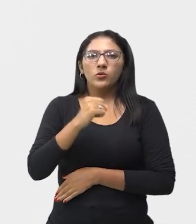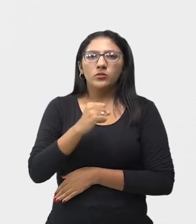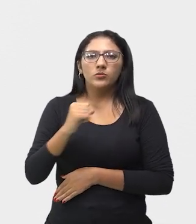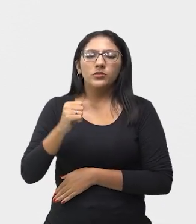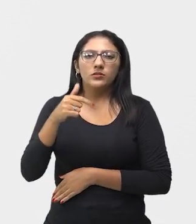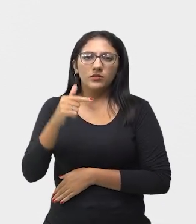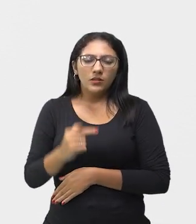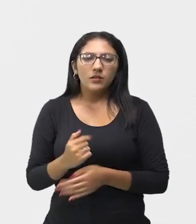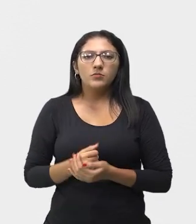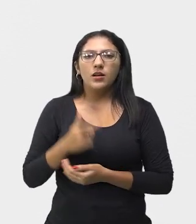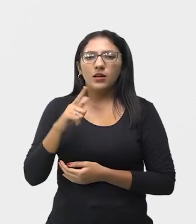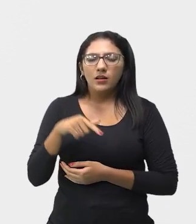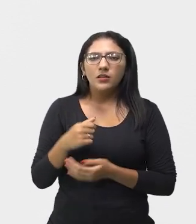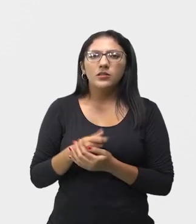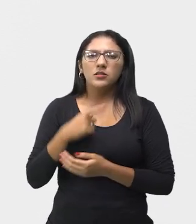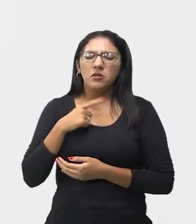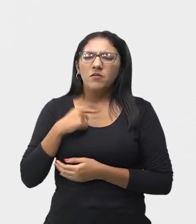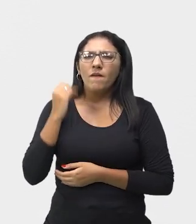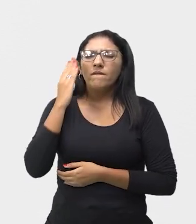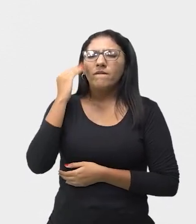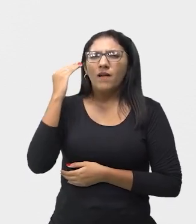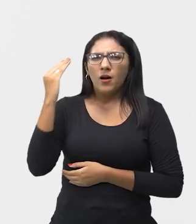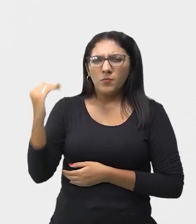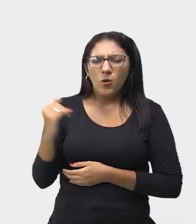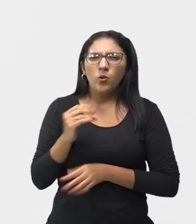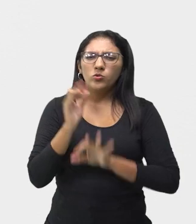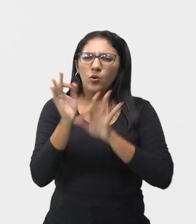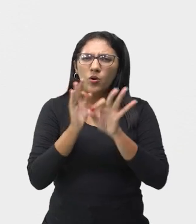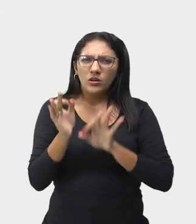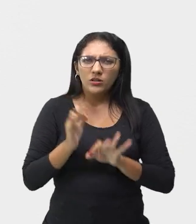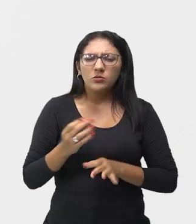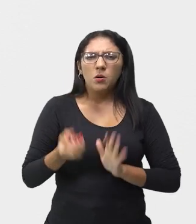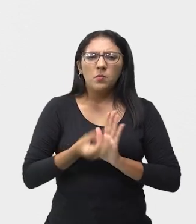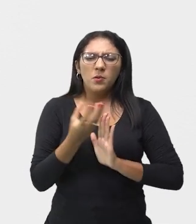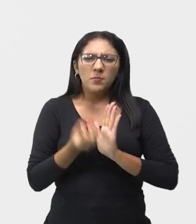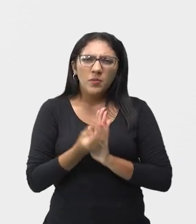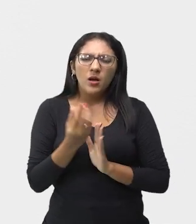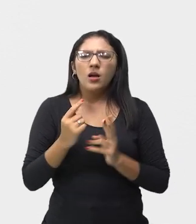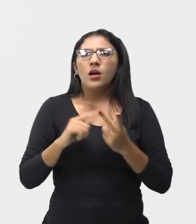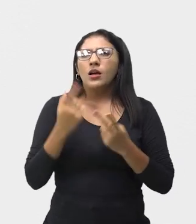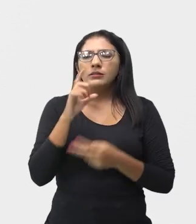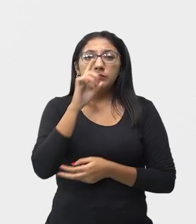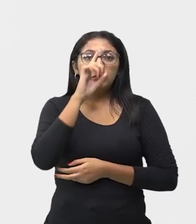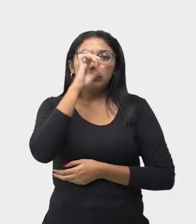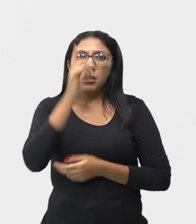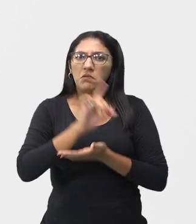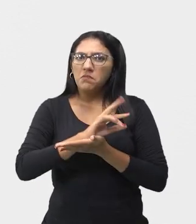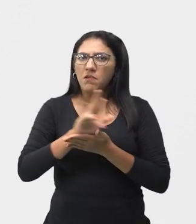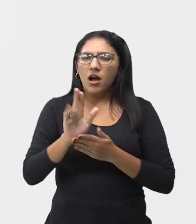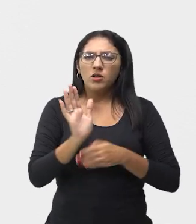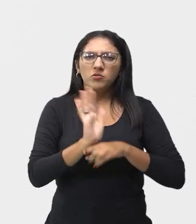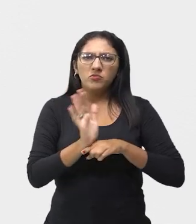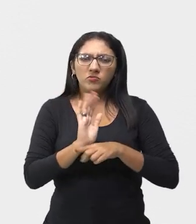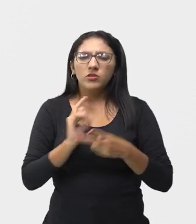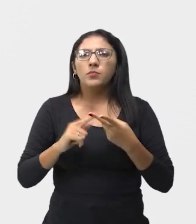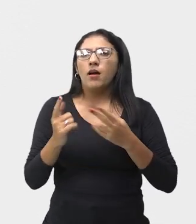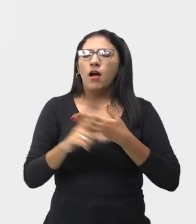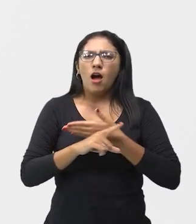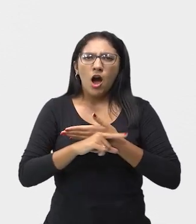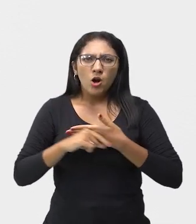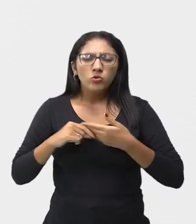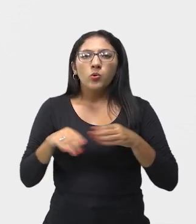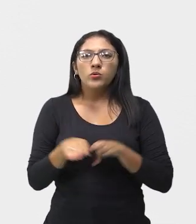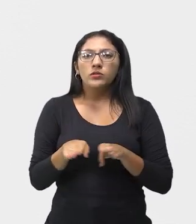ator, um comediante, um diretor, um compositor, um roteirista, um cineasta, um editor e